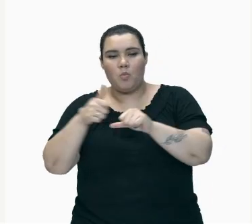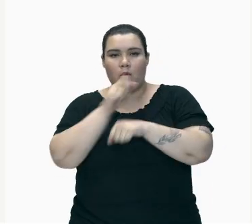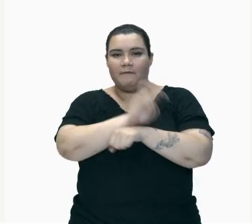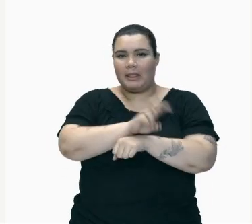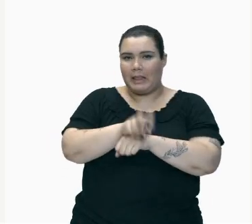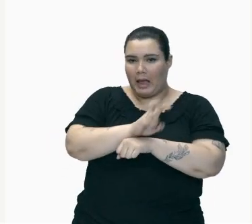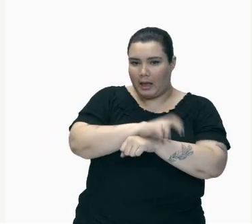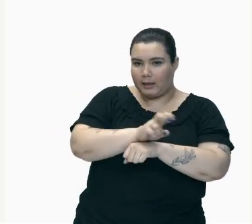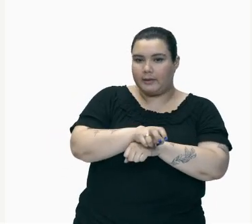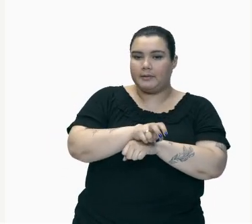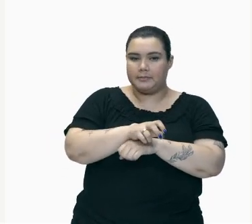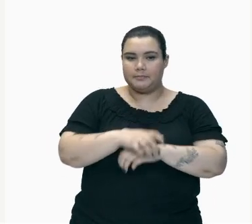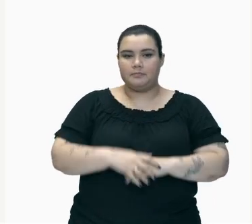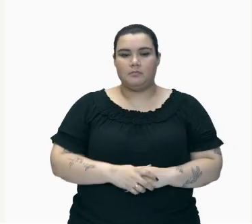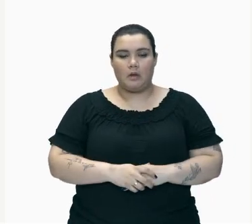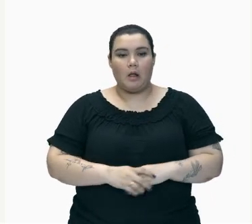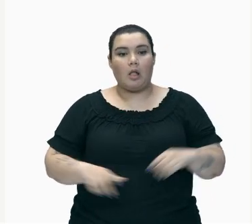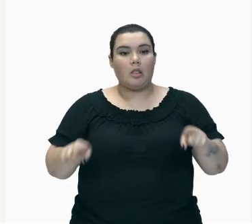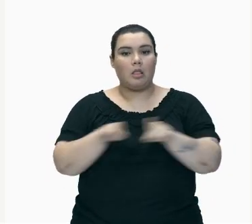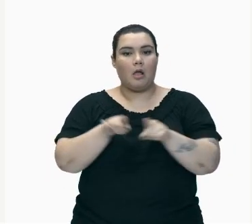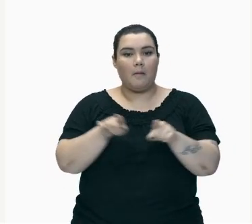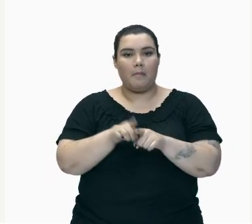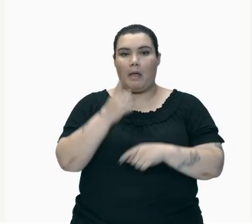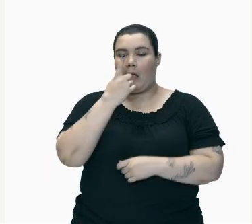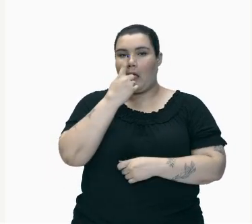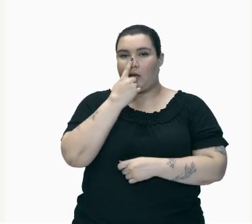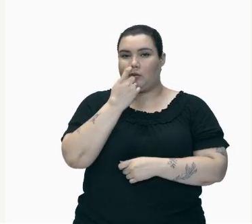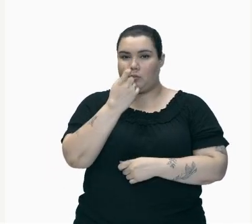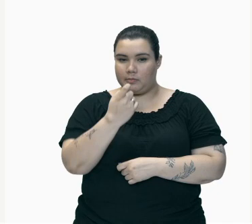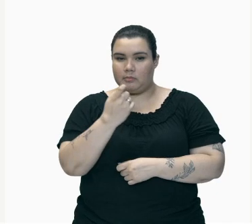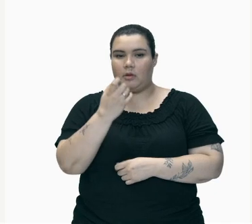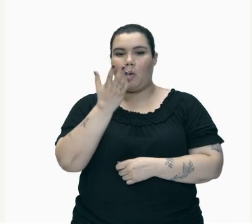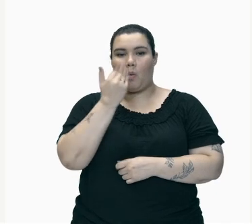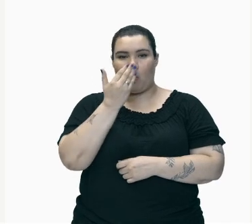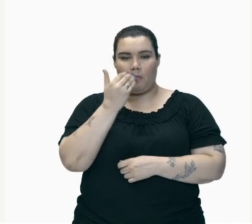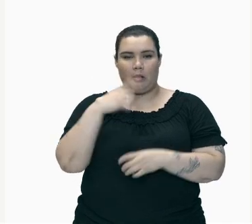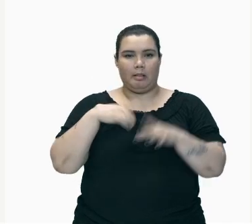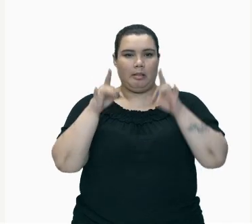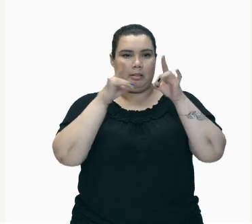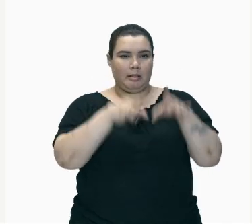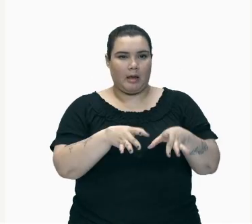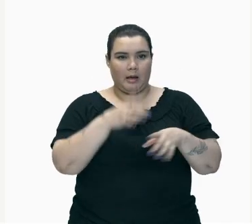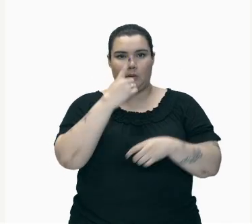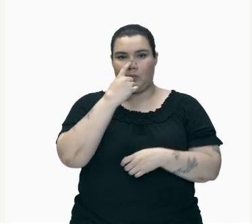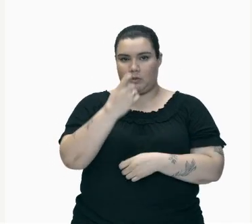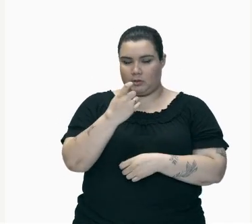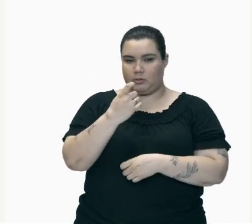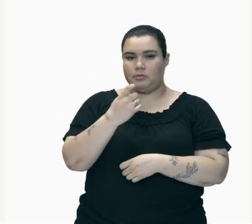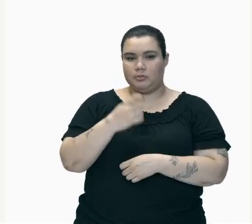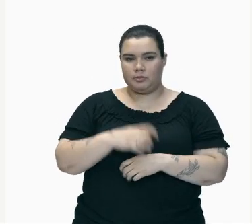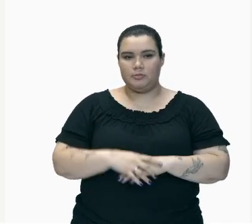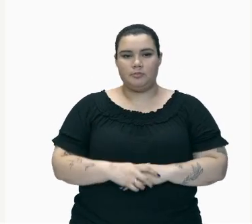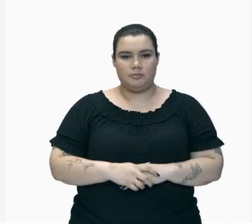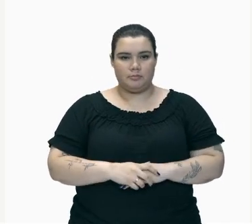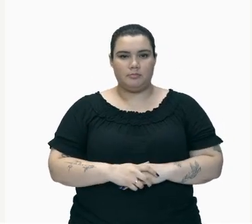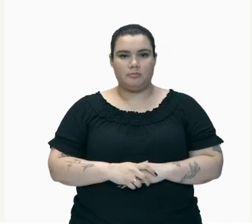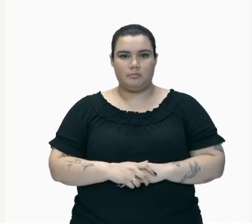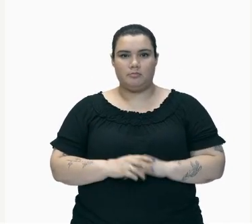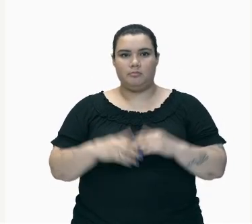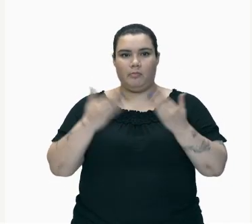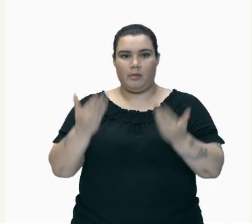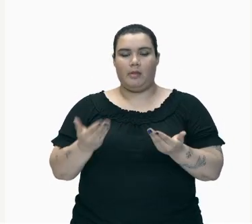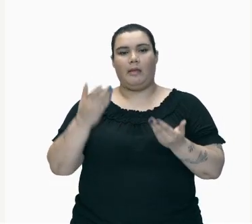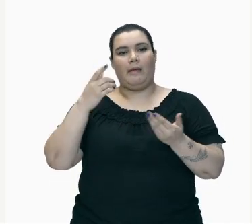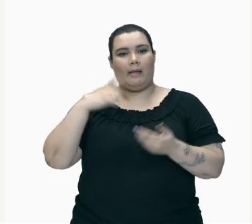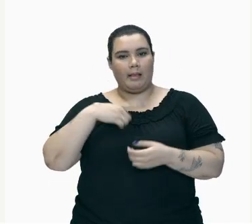No Lixo Então Aqui Tem Algumas Imagens Do Que Nós Falamos Os Alimentos Aqui Sendo Cozidos Rapaz É Foto De